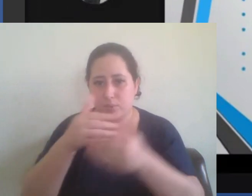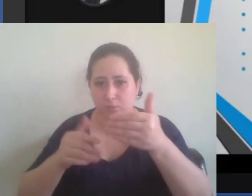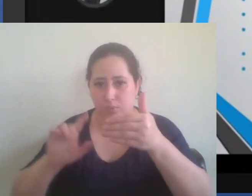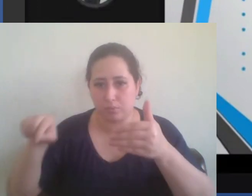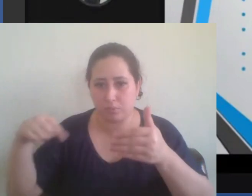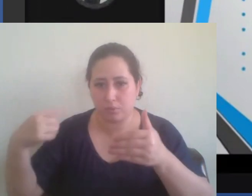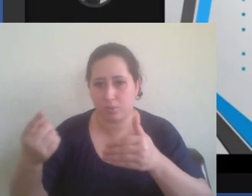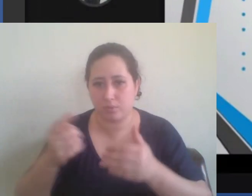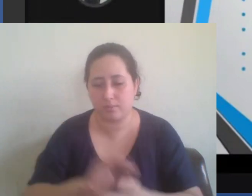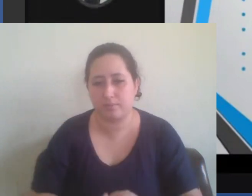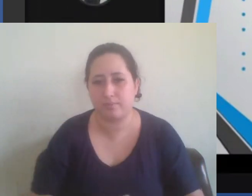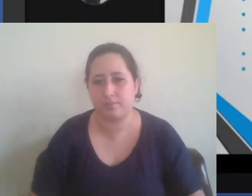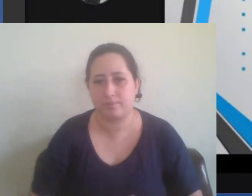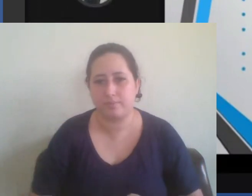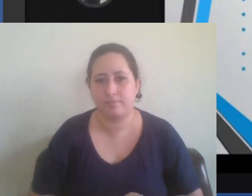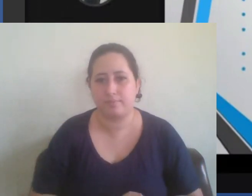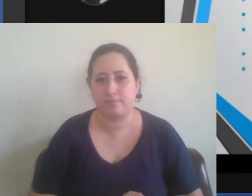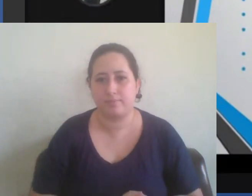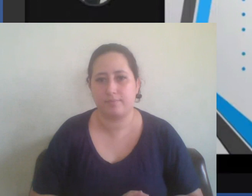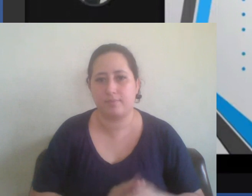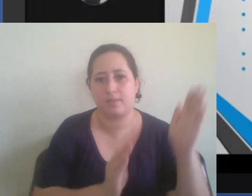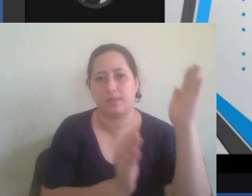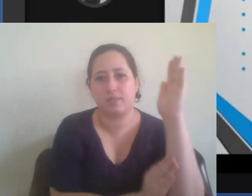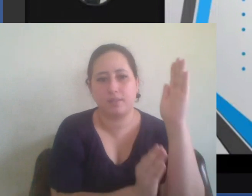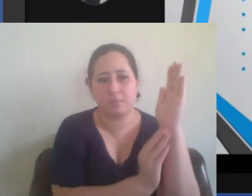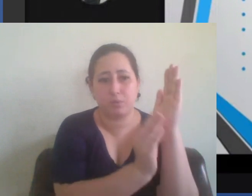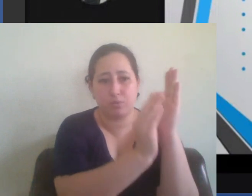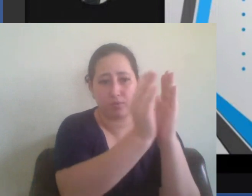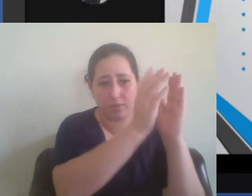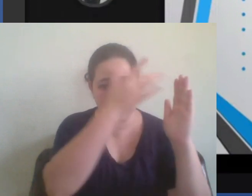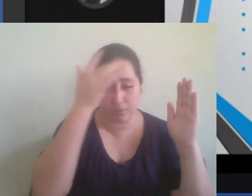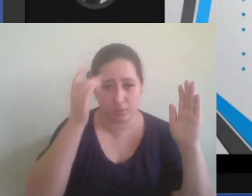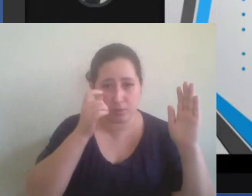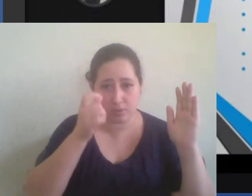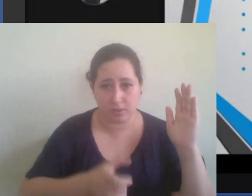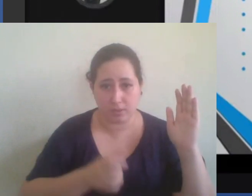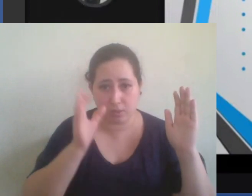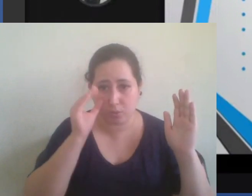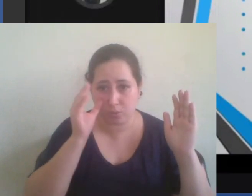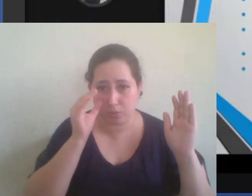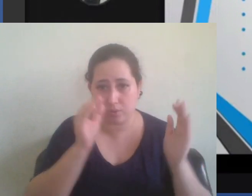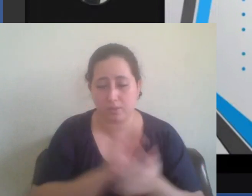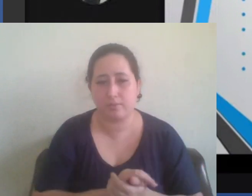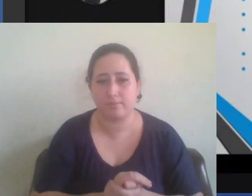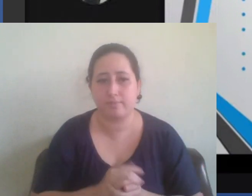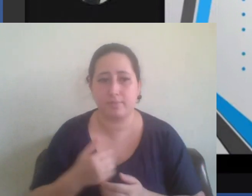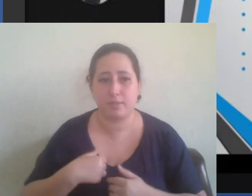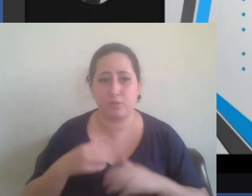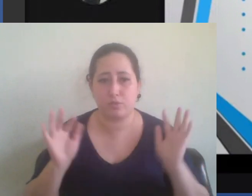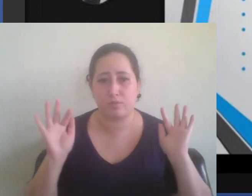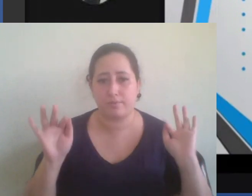e aí uma bibliografia para quem se interessar e eu encerro aqui